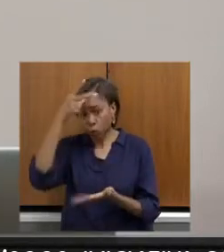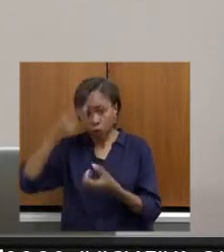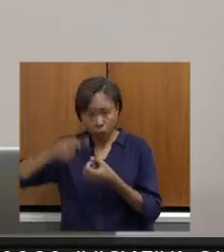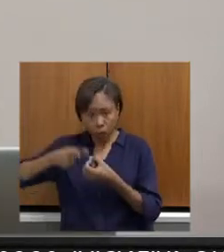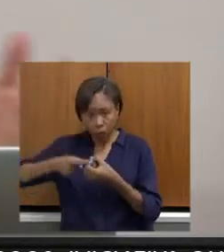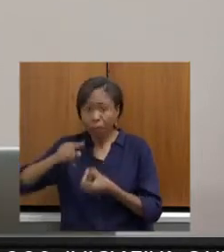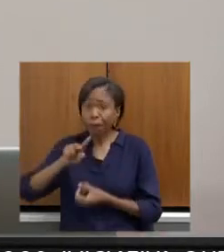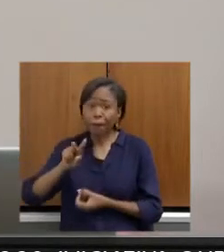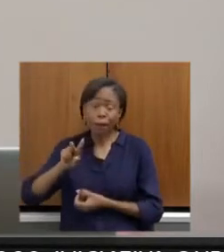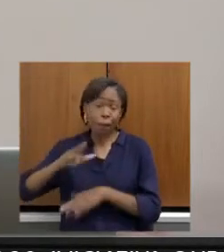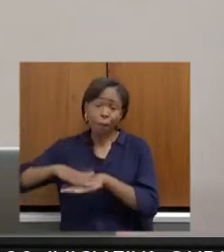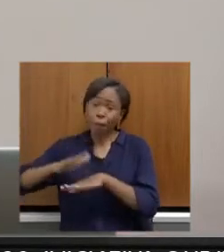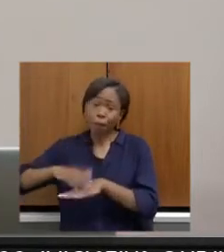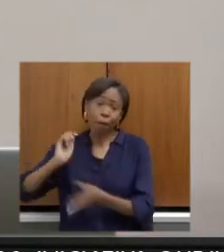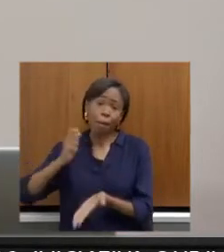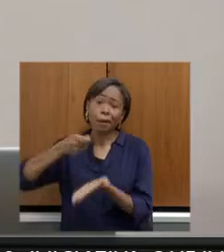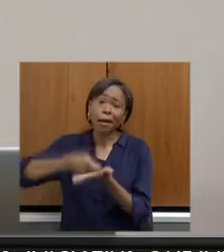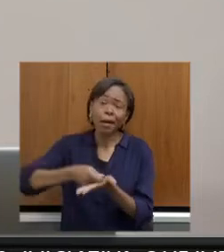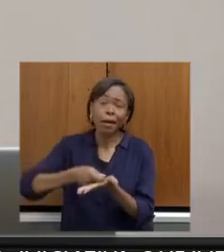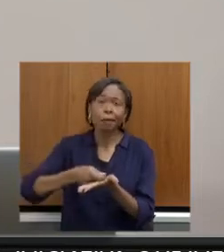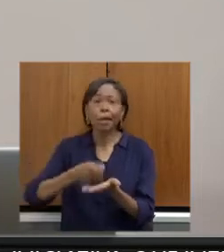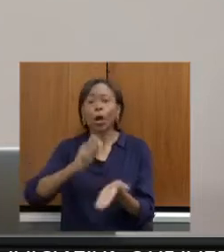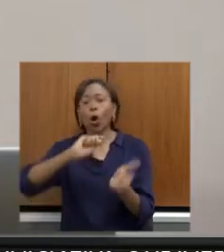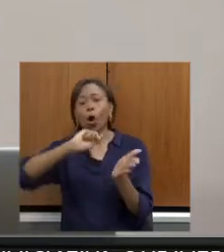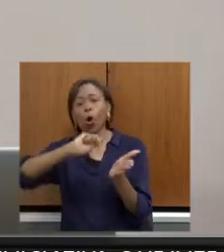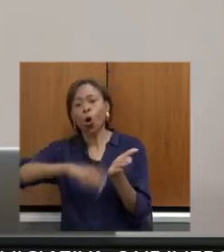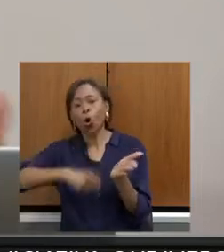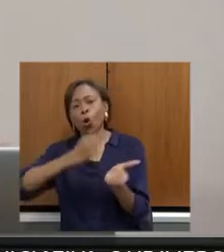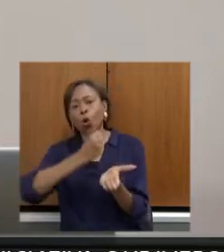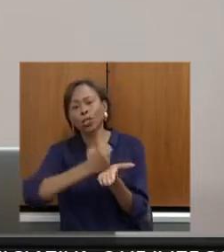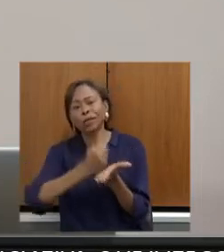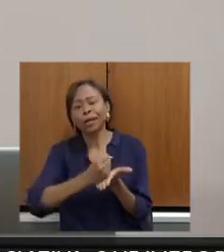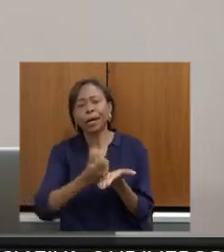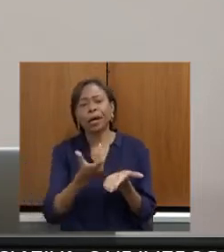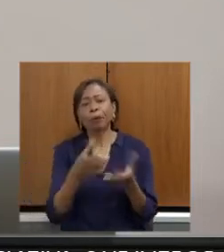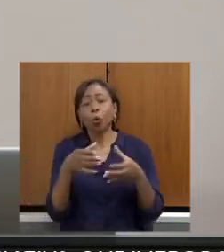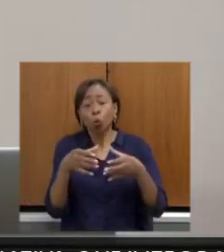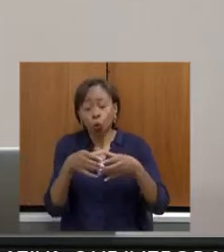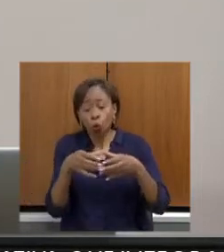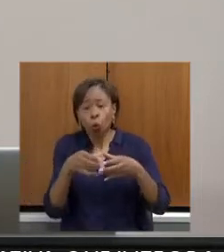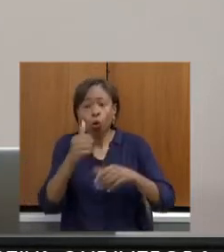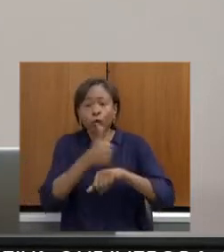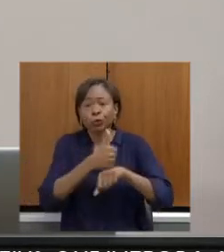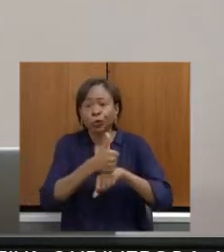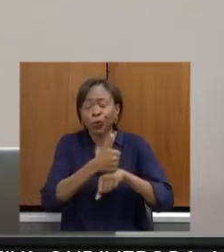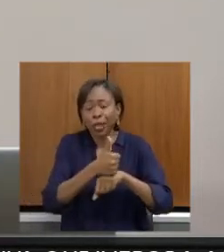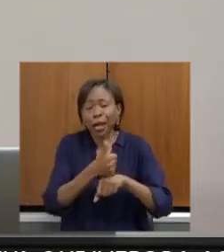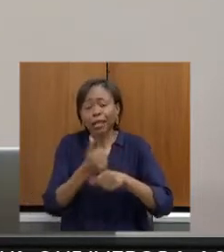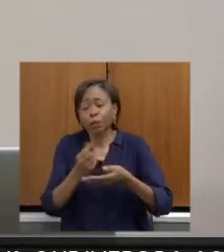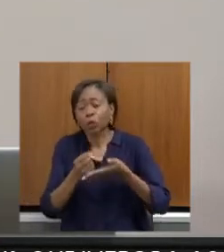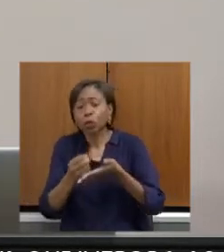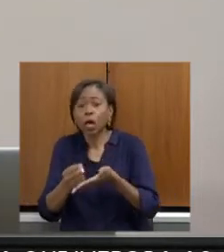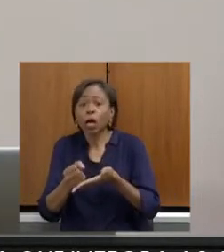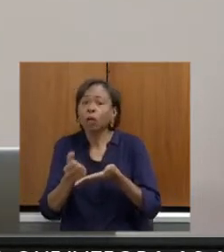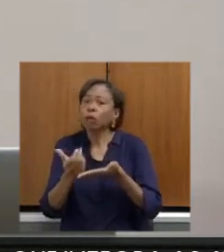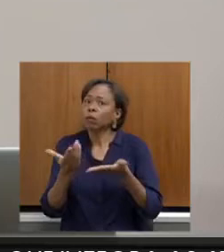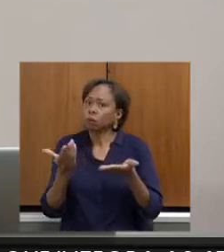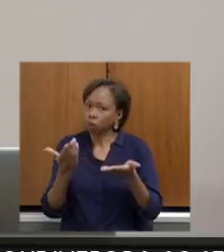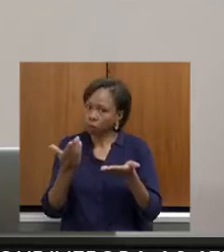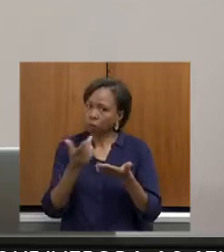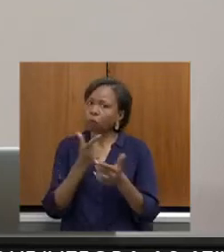para contratar uma assessoria e que consiga viabilizar isso. Problema seríssimo também.